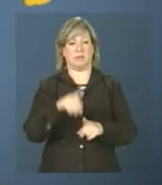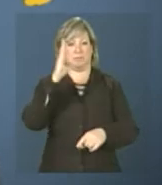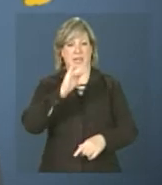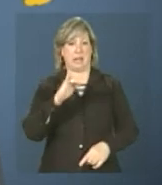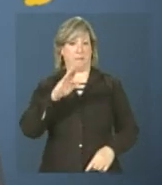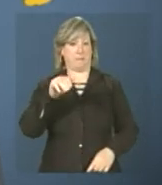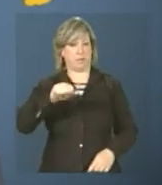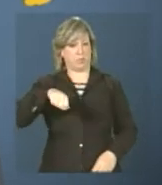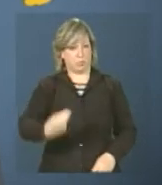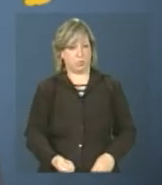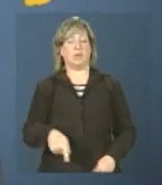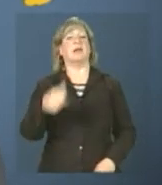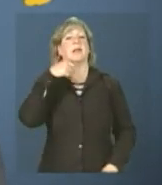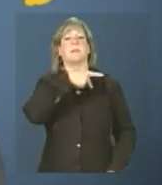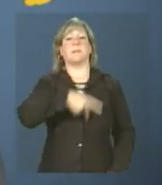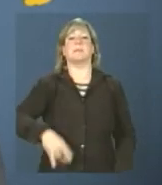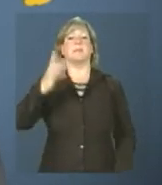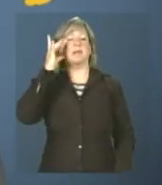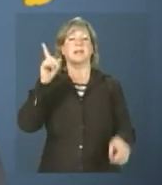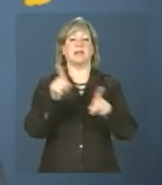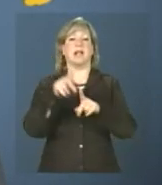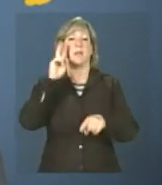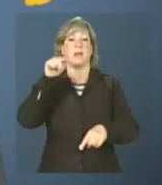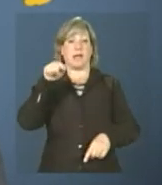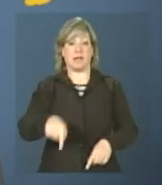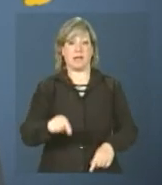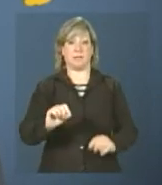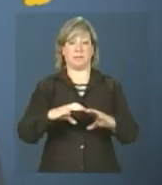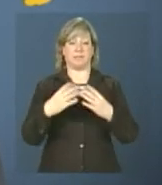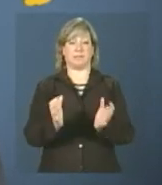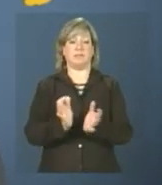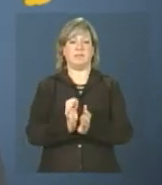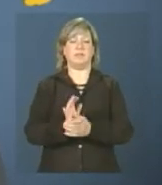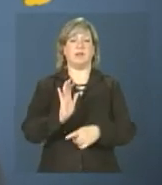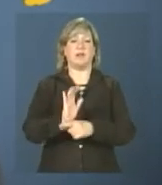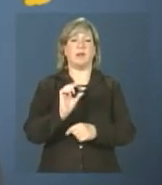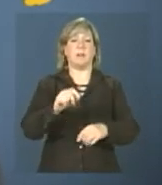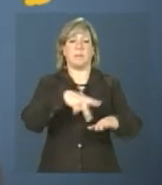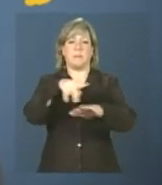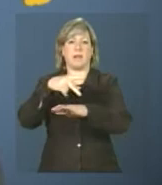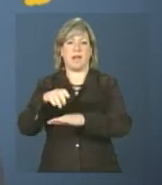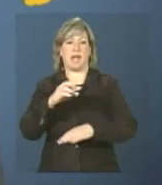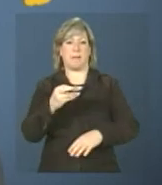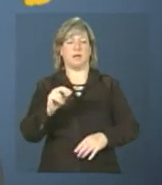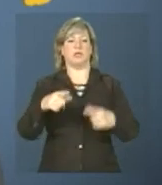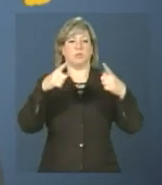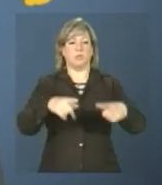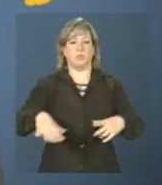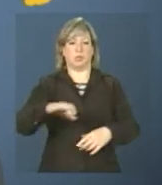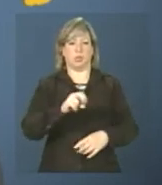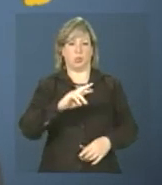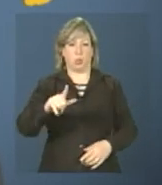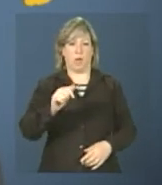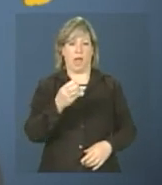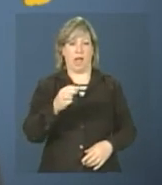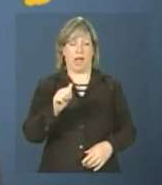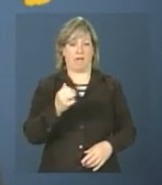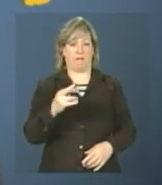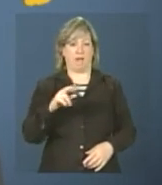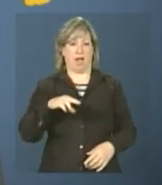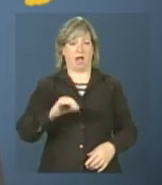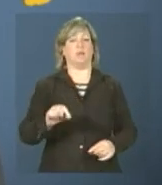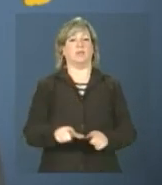IBAS. A presidenta lembrou que a cúpula remune países emergentes em três continentes diferentes, o sul-americano, africano e